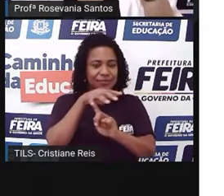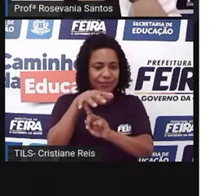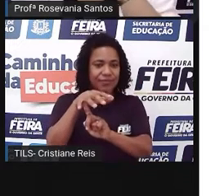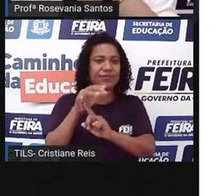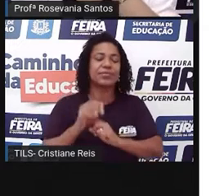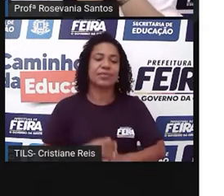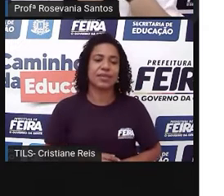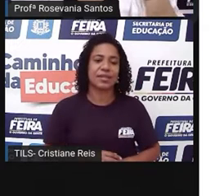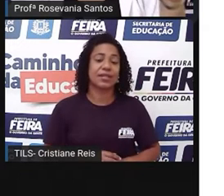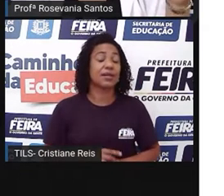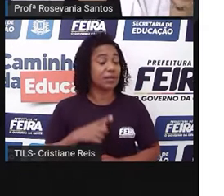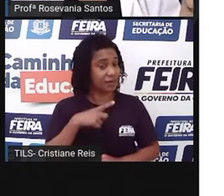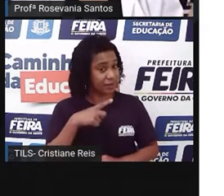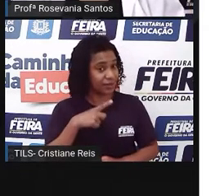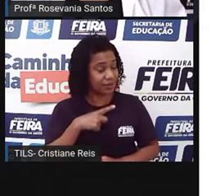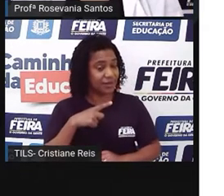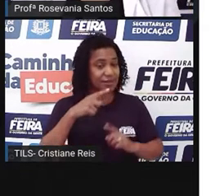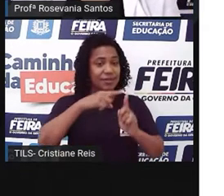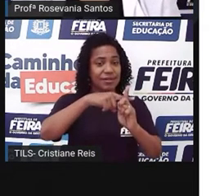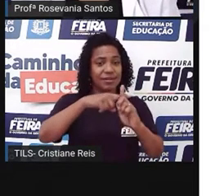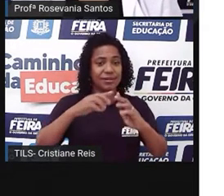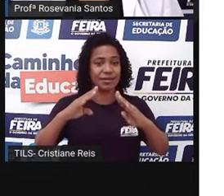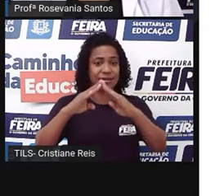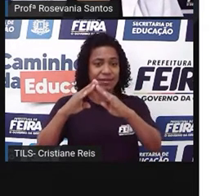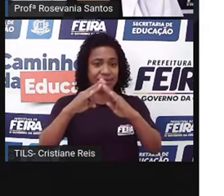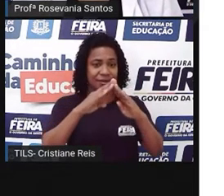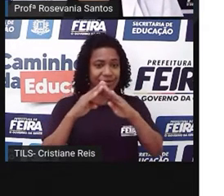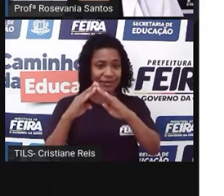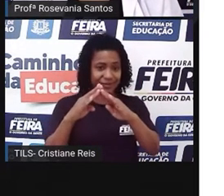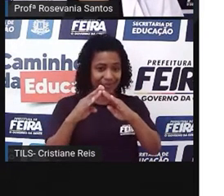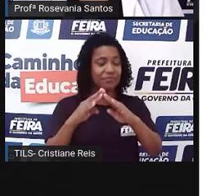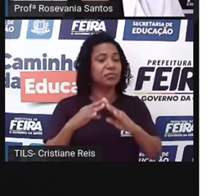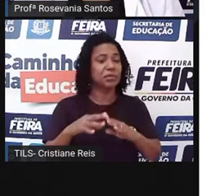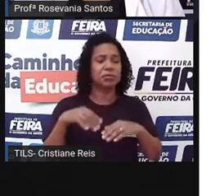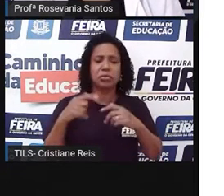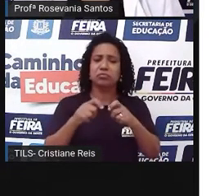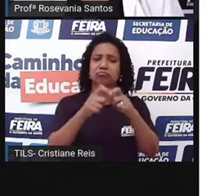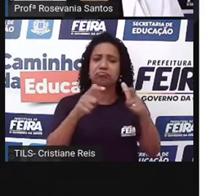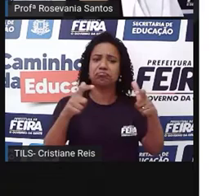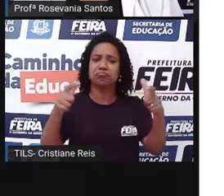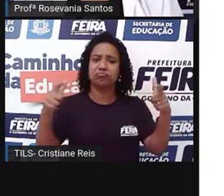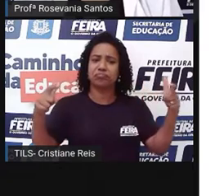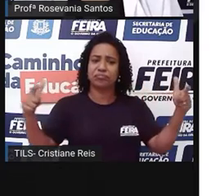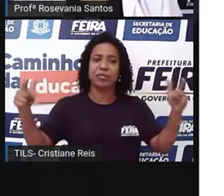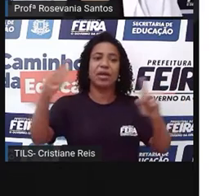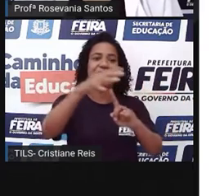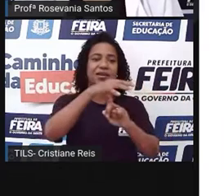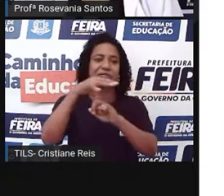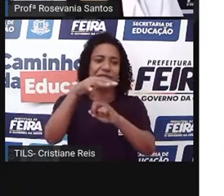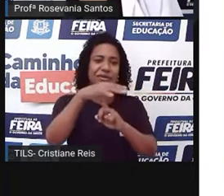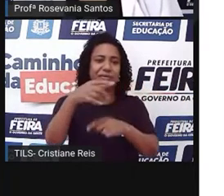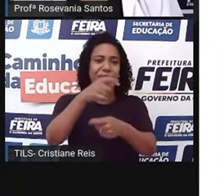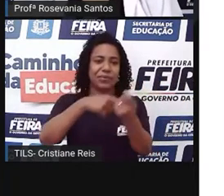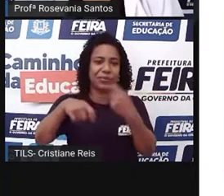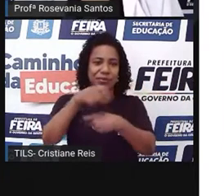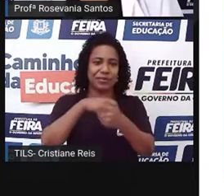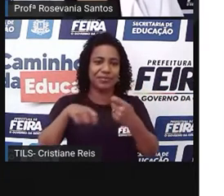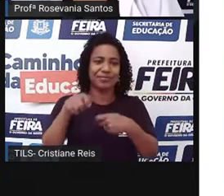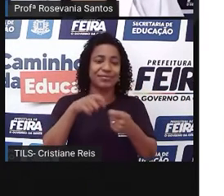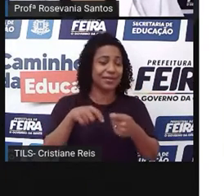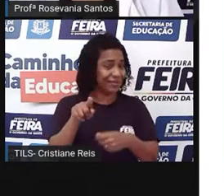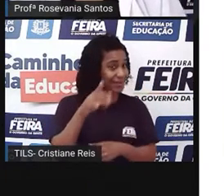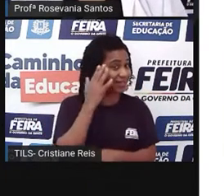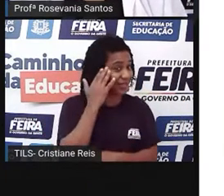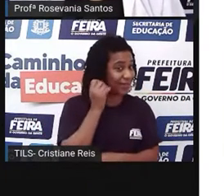em volta das igrejas e a partir daí elas foram evoluindo, né. Então, bem legalzinho mesmo a gente ficar sabendo disso, né, você sabia?